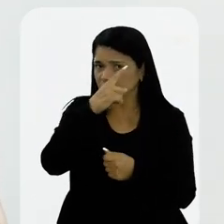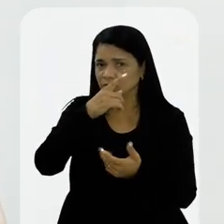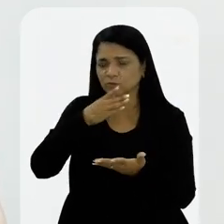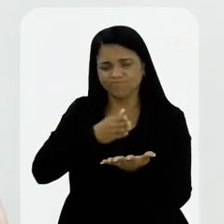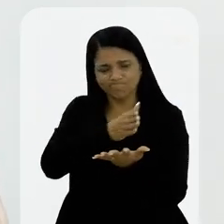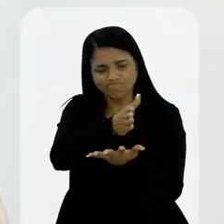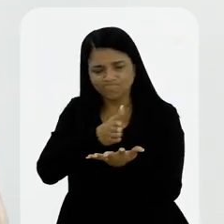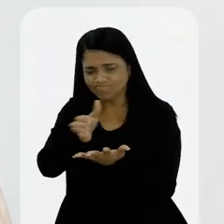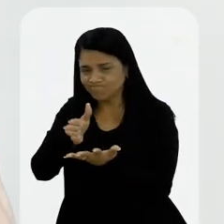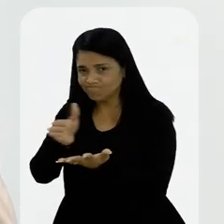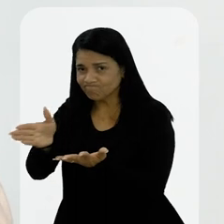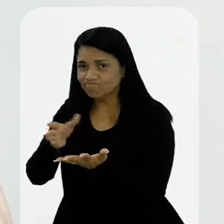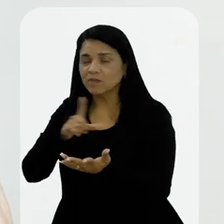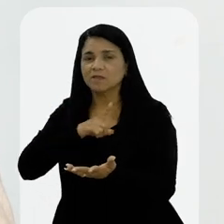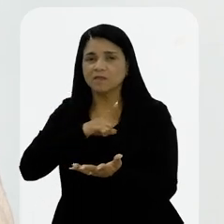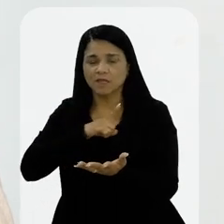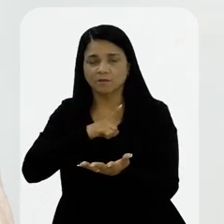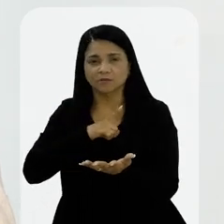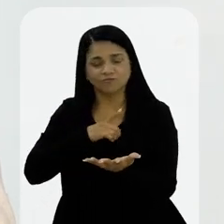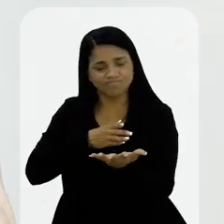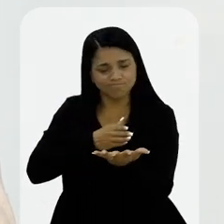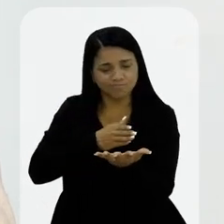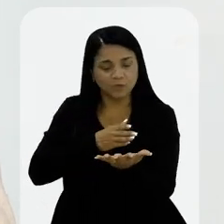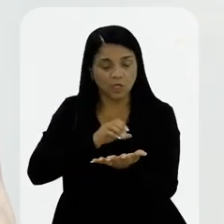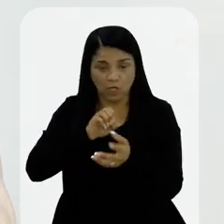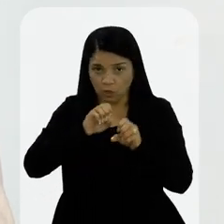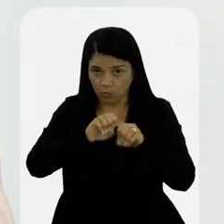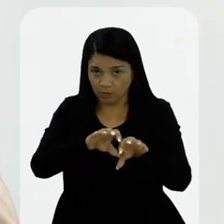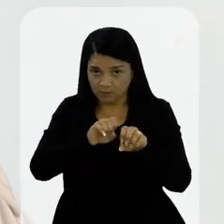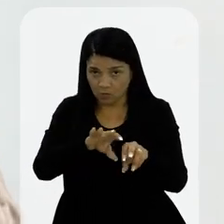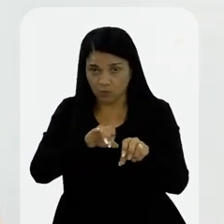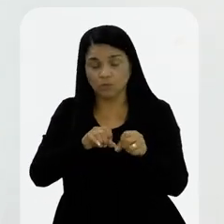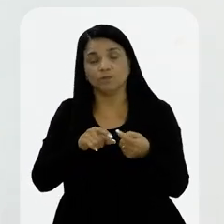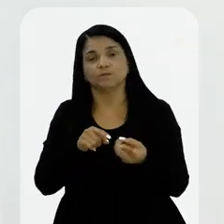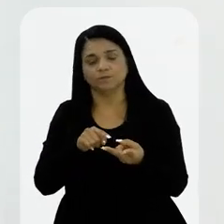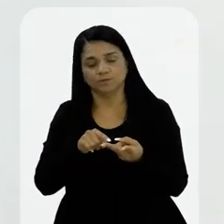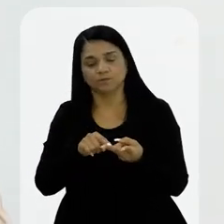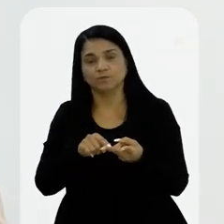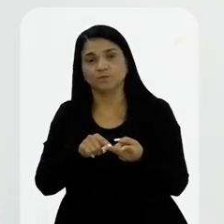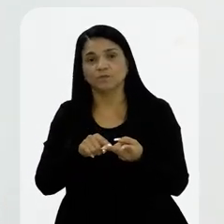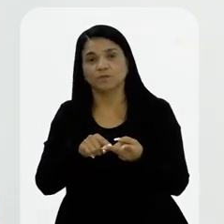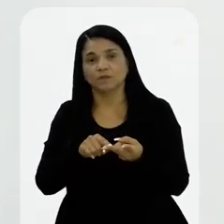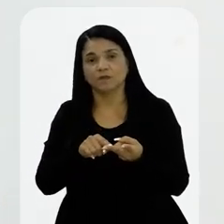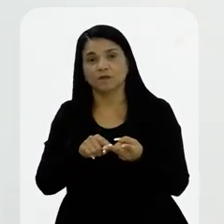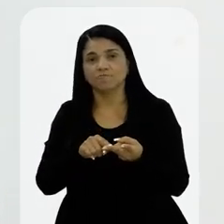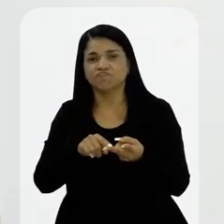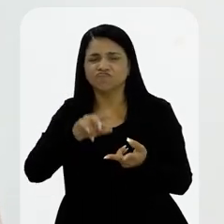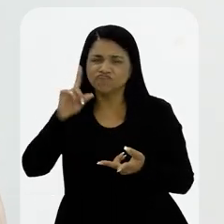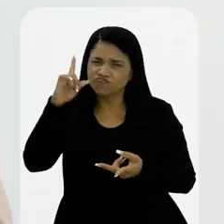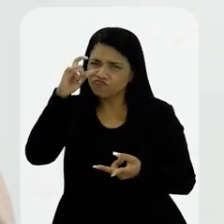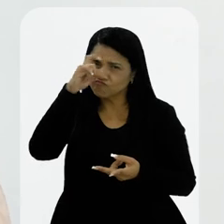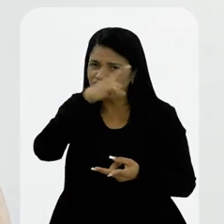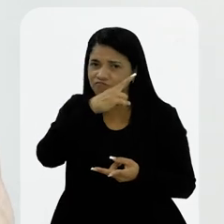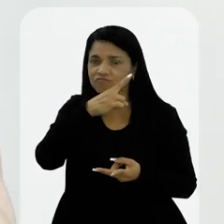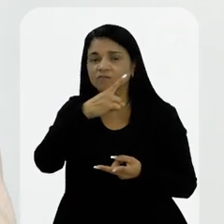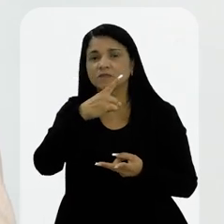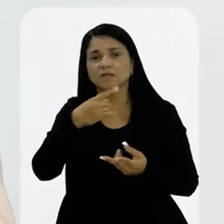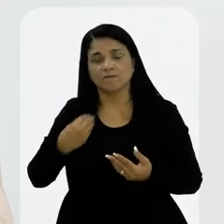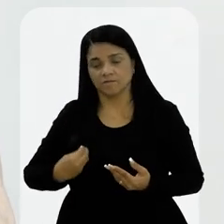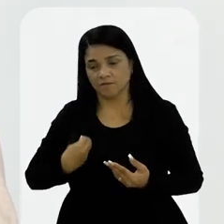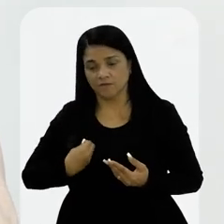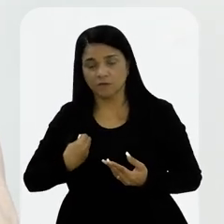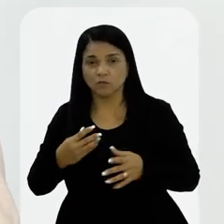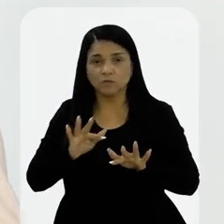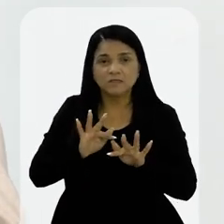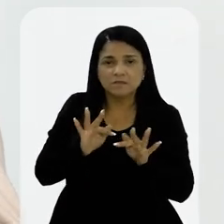multifacetado. Primeiro que nós temos aí um viés de educação e nós temos complexidade